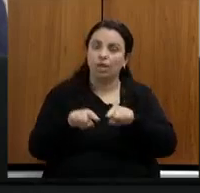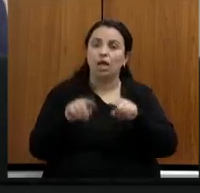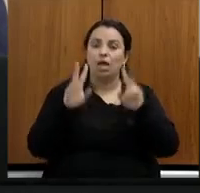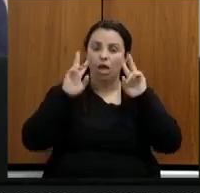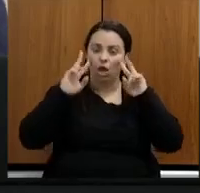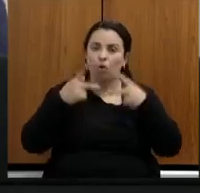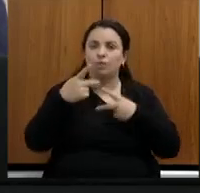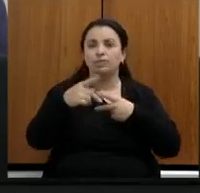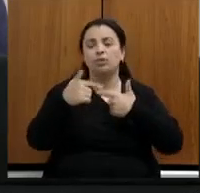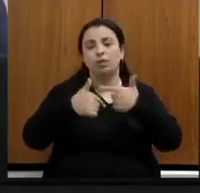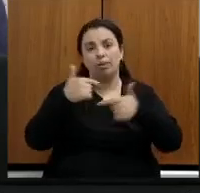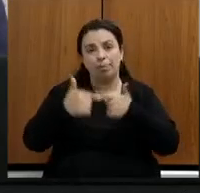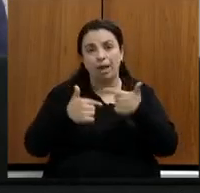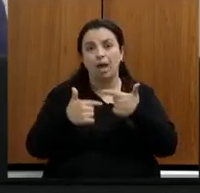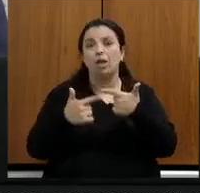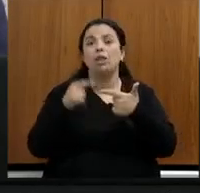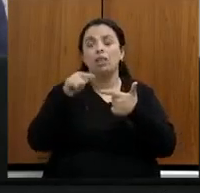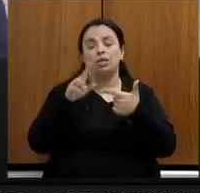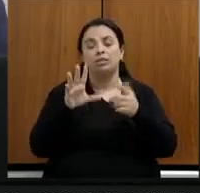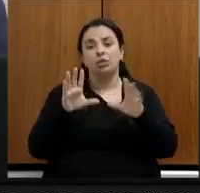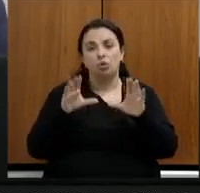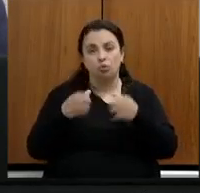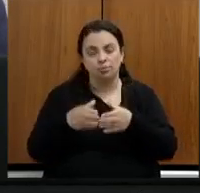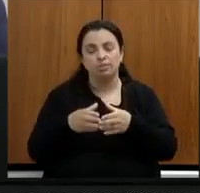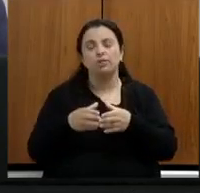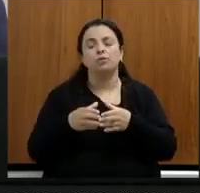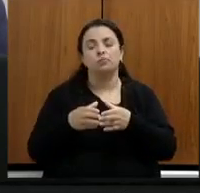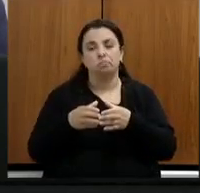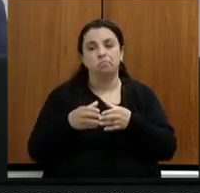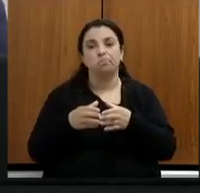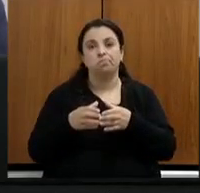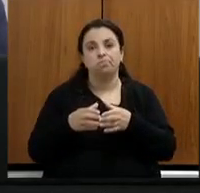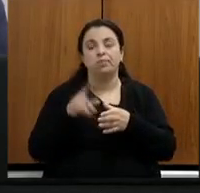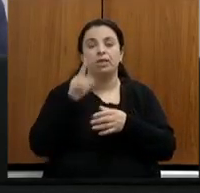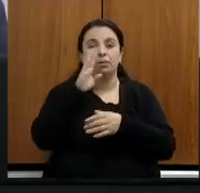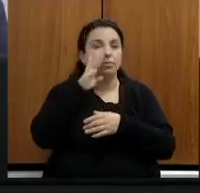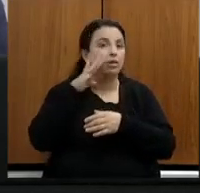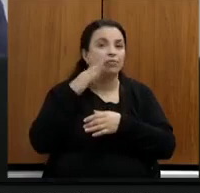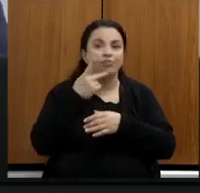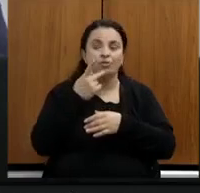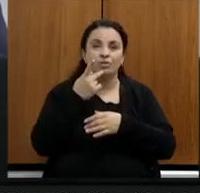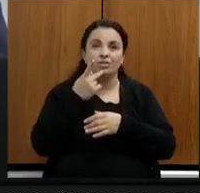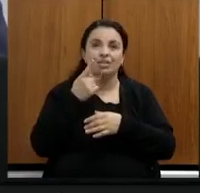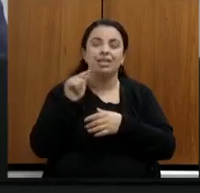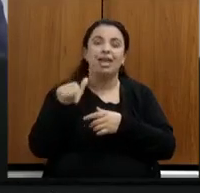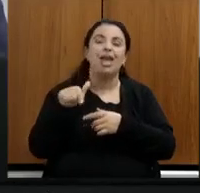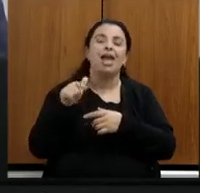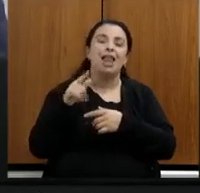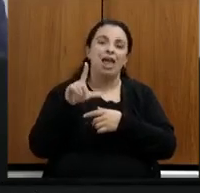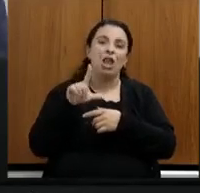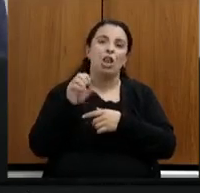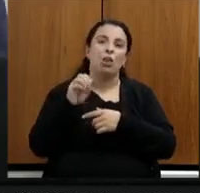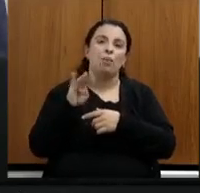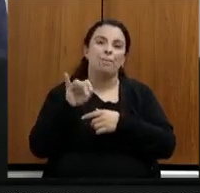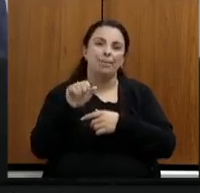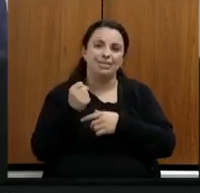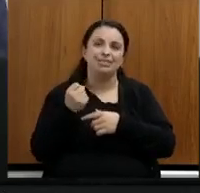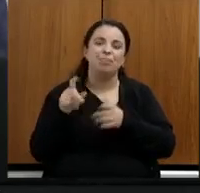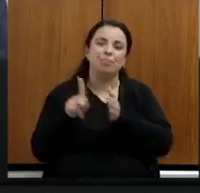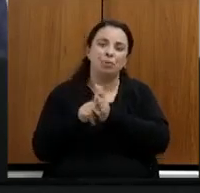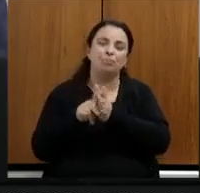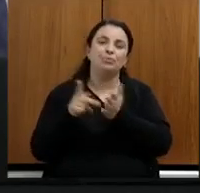de vocês por essa comissão deputada Beatriz falou aqui em relação eu sou conhecida como lobista dos servidores